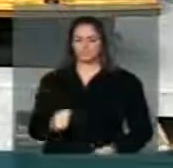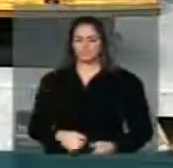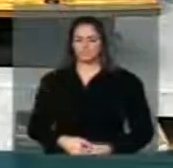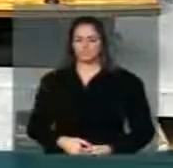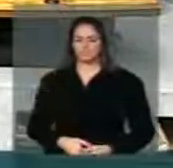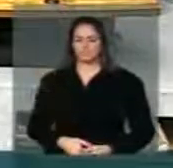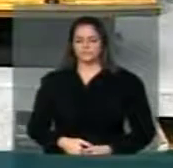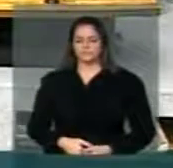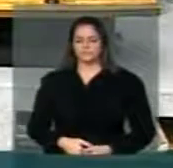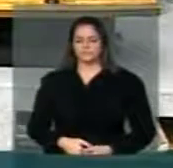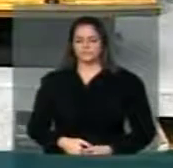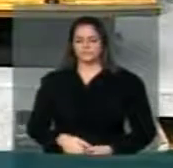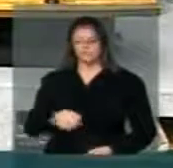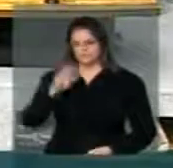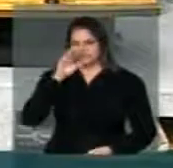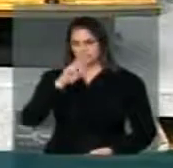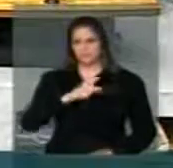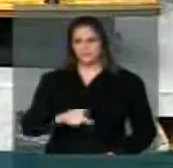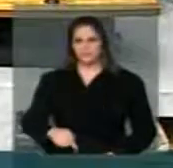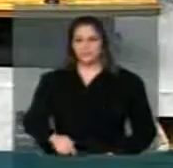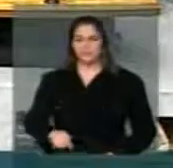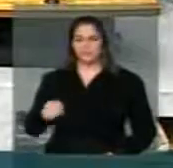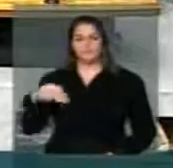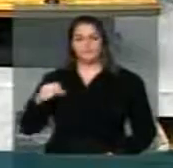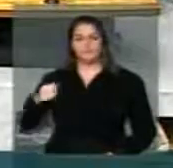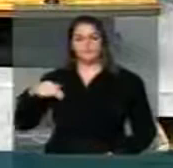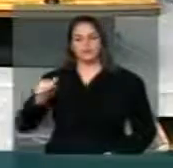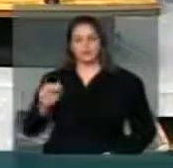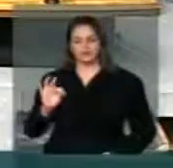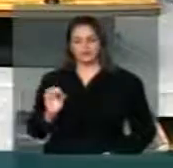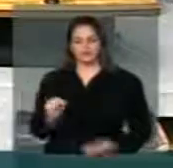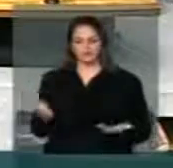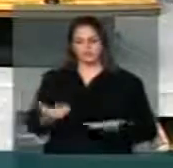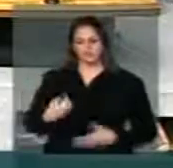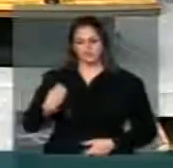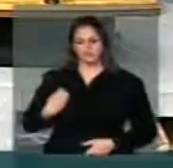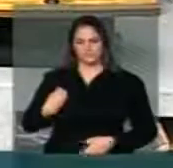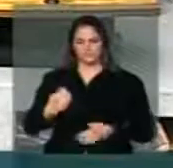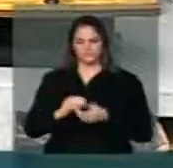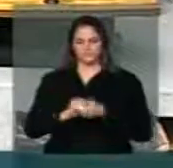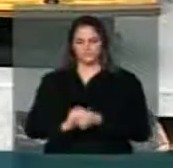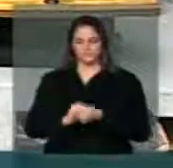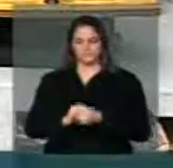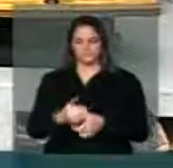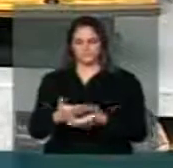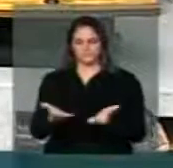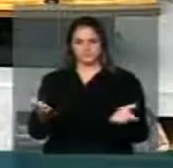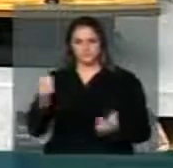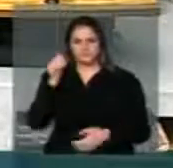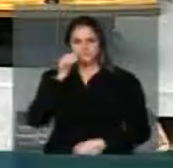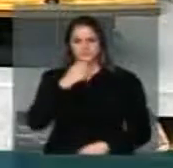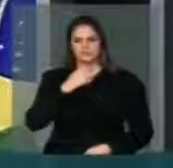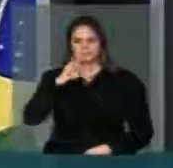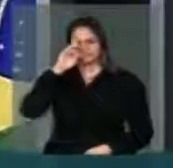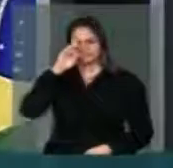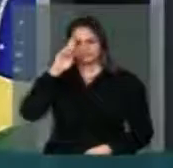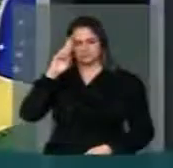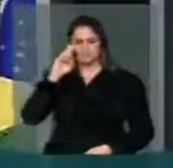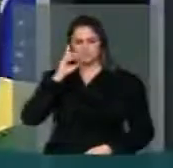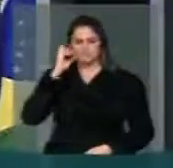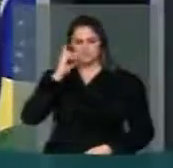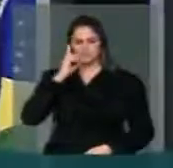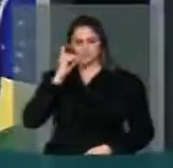deputado Carlos Manato, que ora preside esta sessão, senhores deputados, senhoras deputadas, a